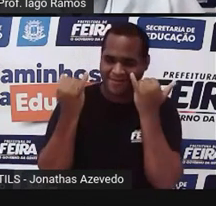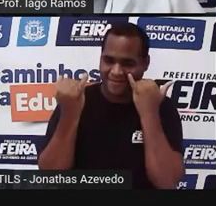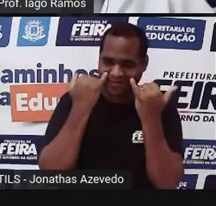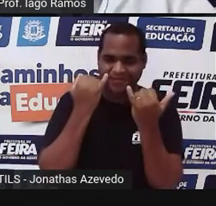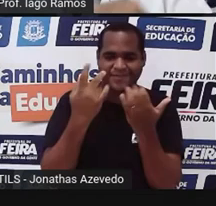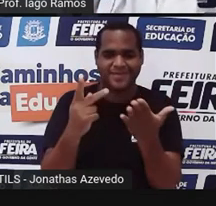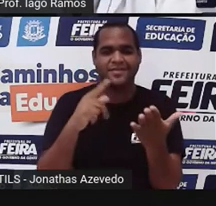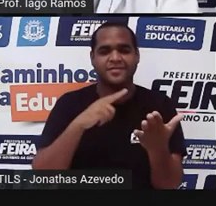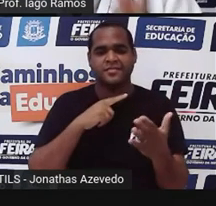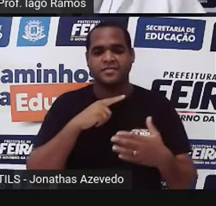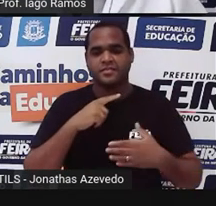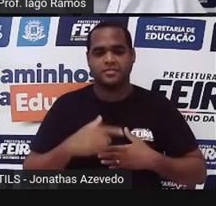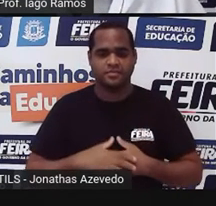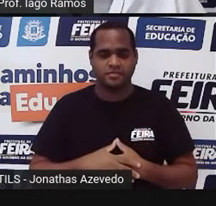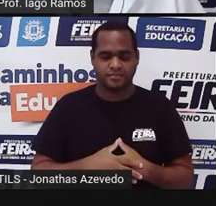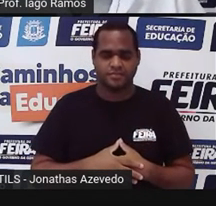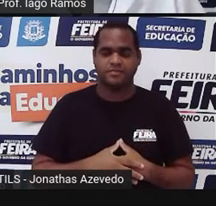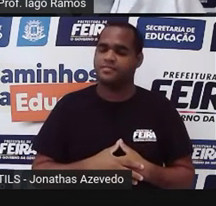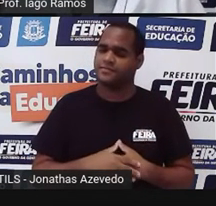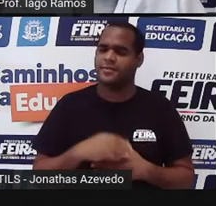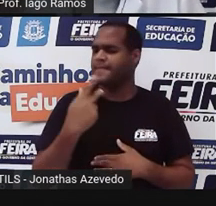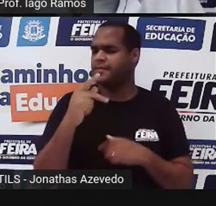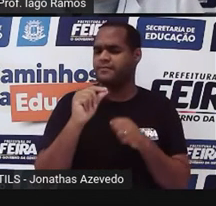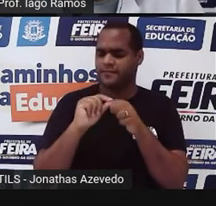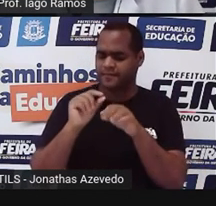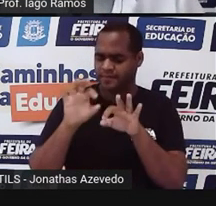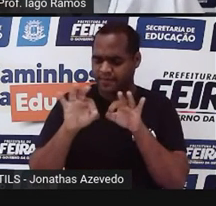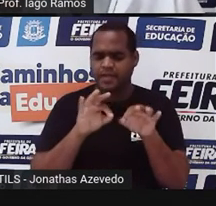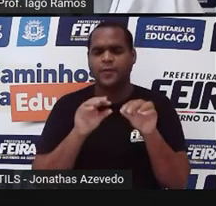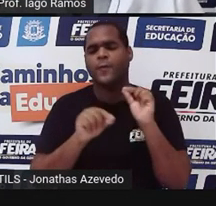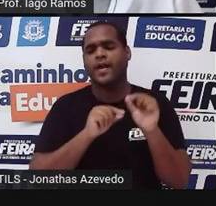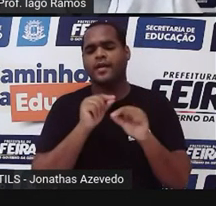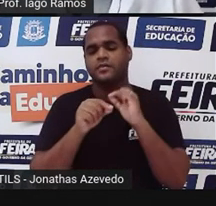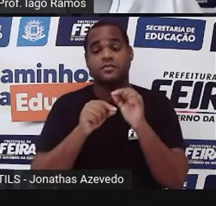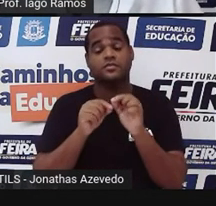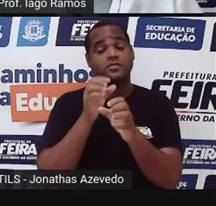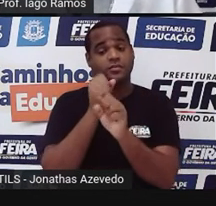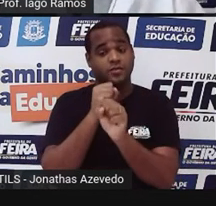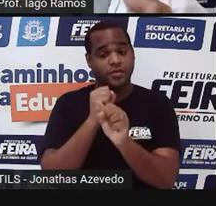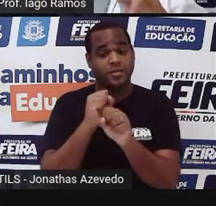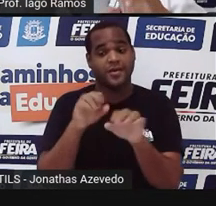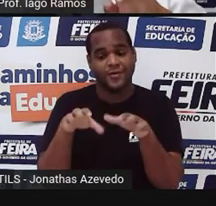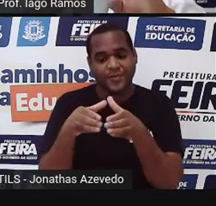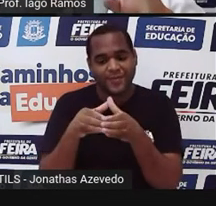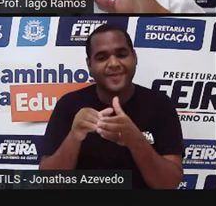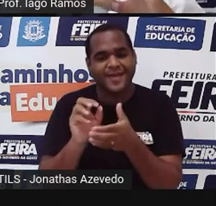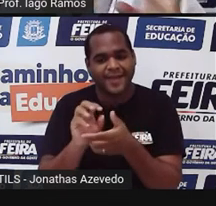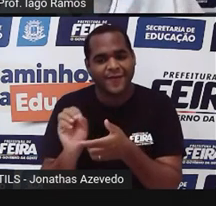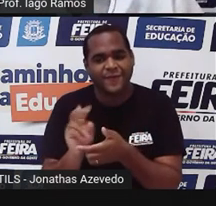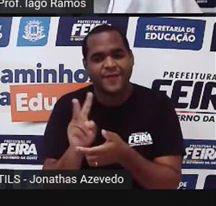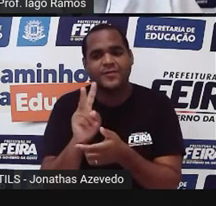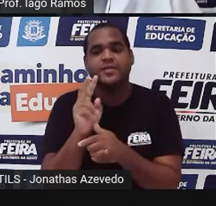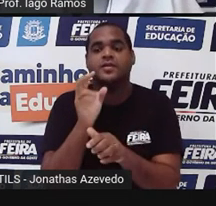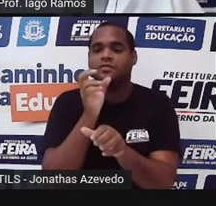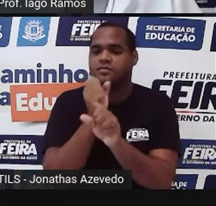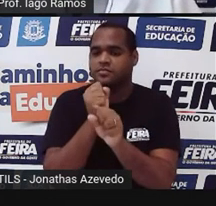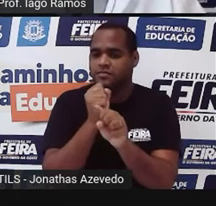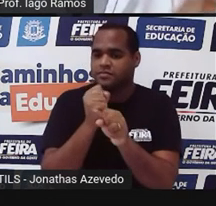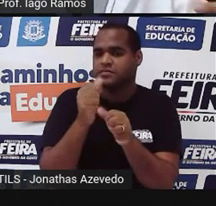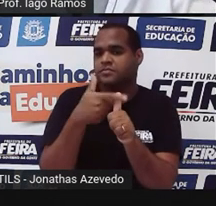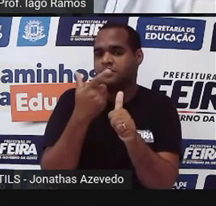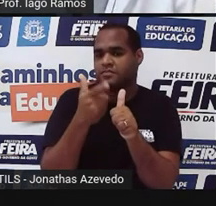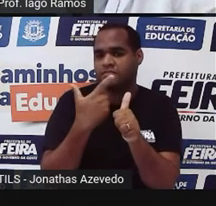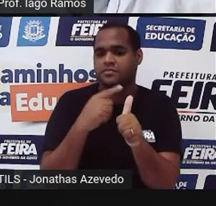tem ali. E o cálculo, como é que faz? Soma um conjunto de valores. Primeiro faz uma soma e